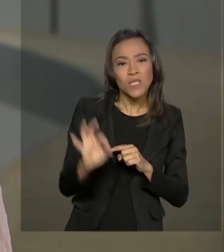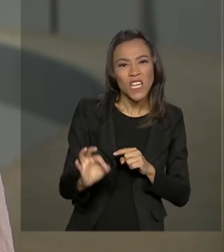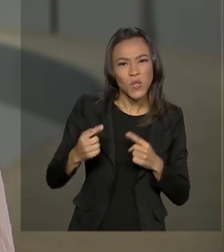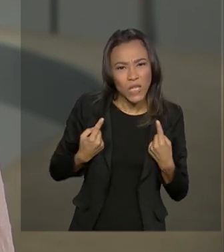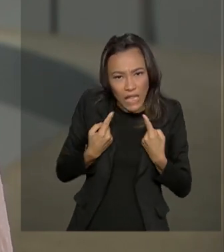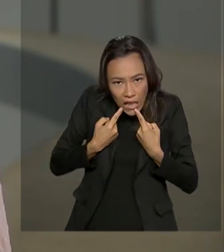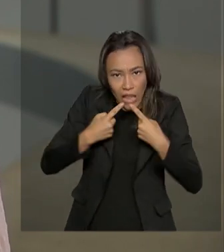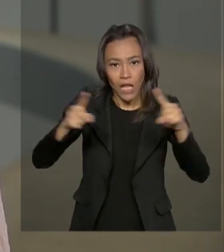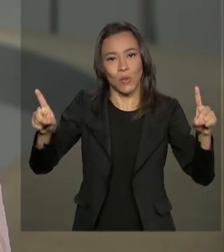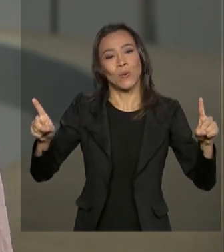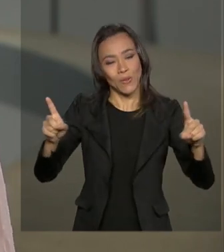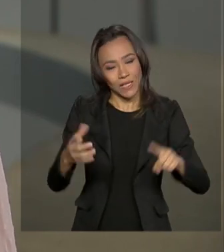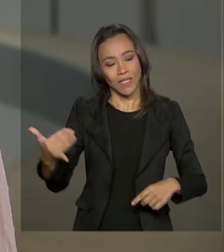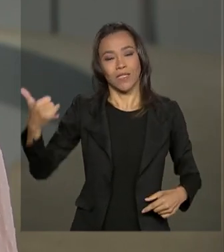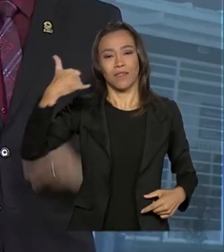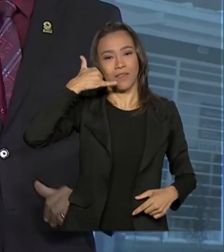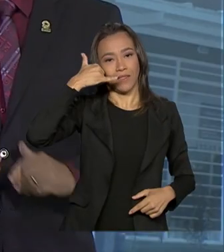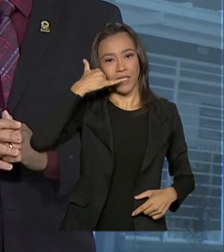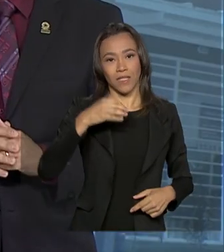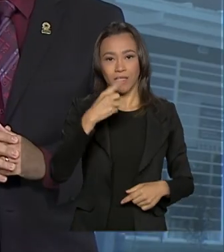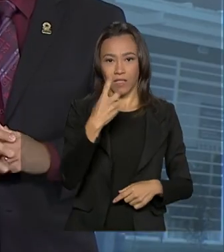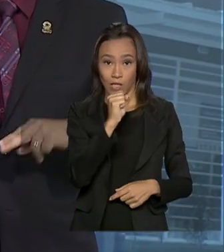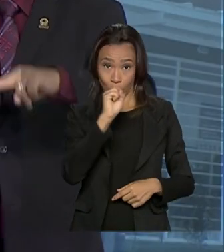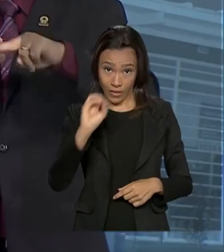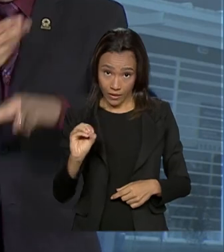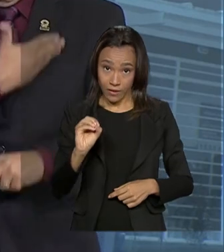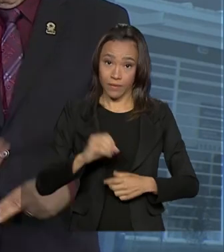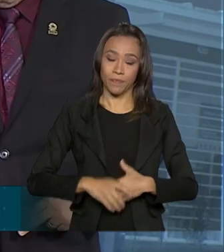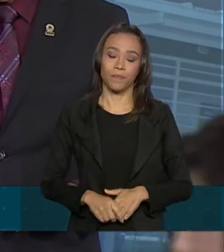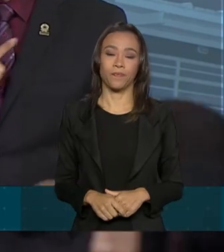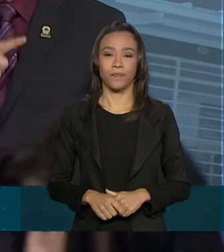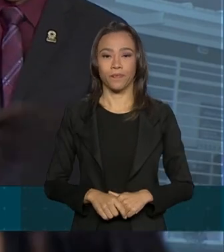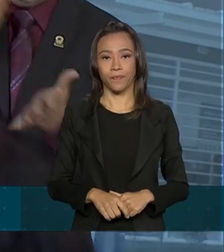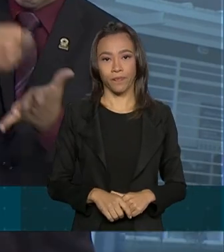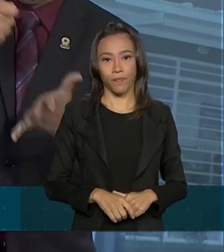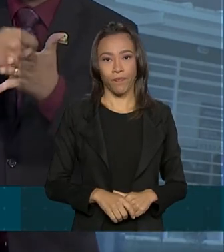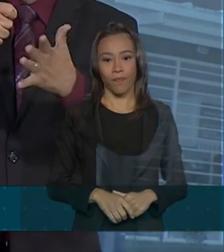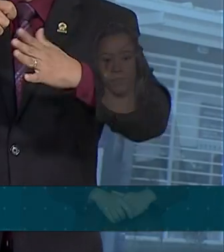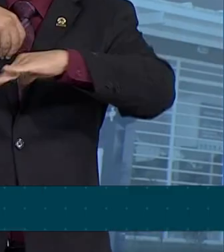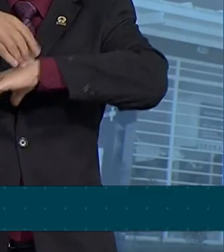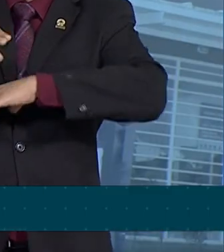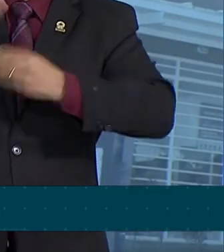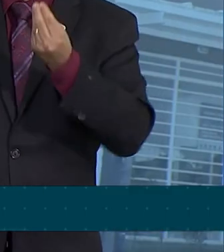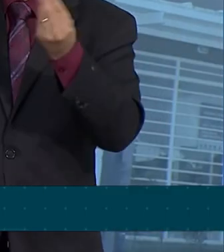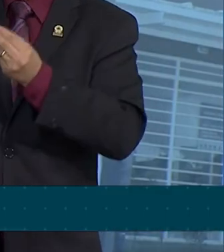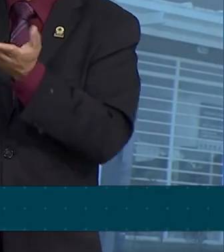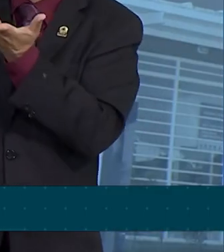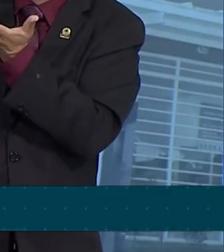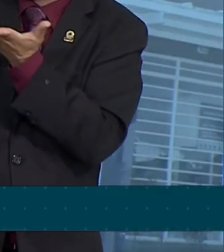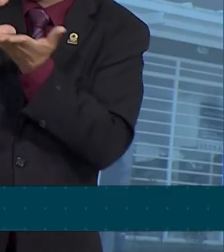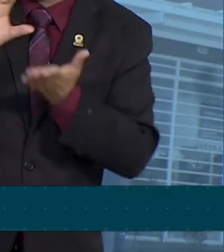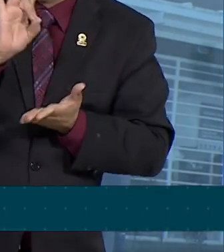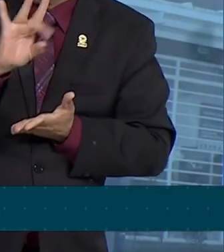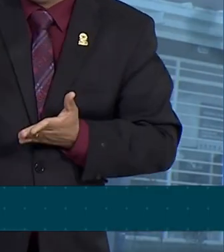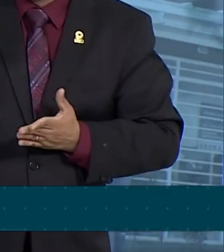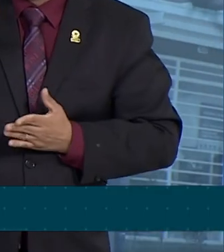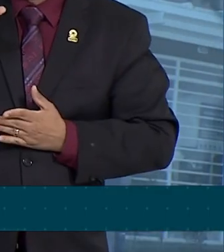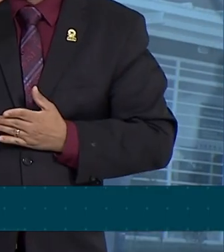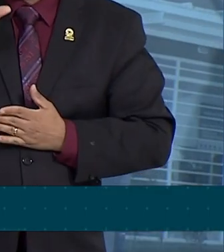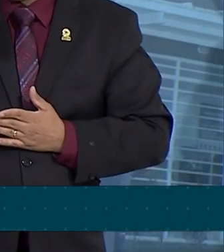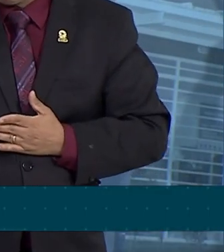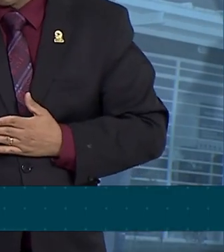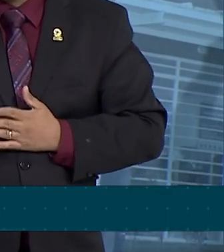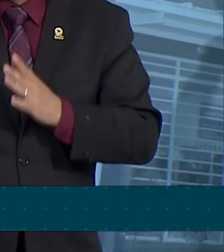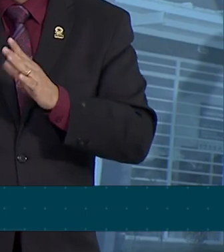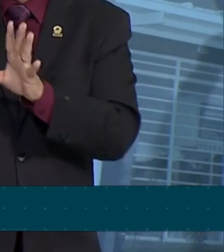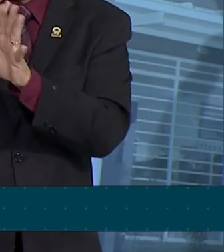denúncias no Ligue 180. O governo tem a obrigação de dizer aonde investe cada centavo do real de recursos